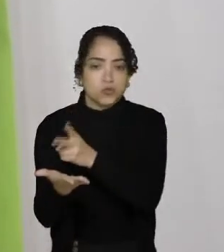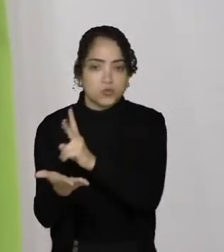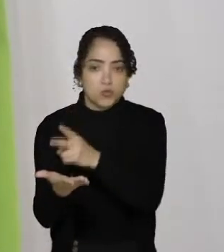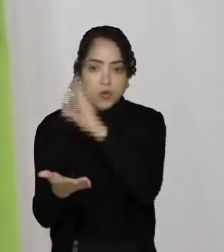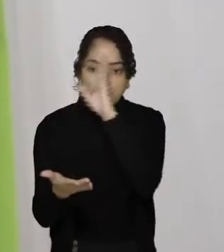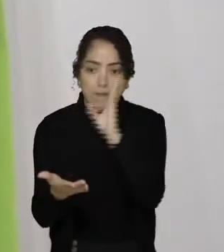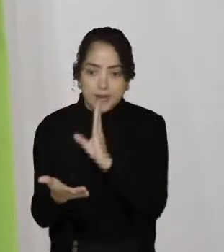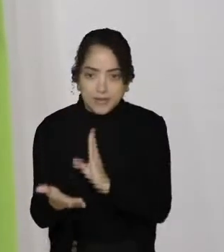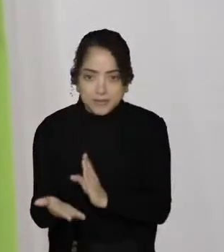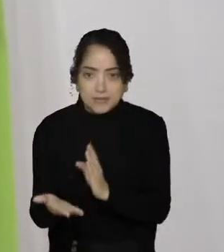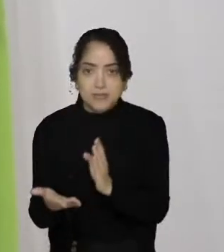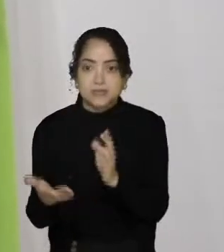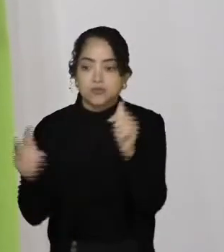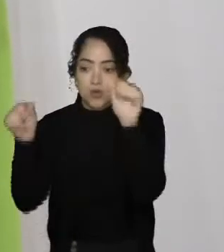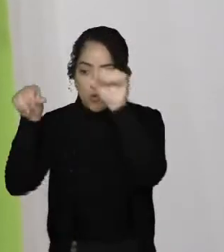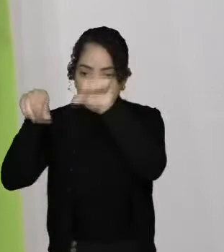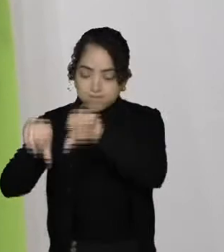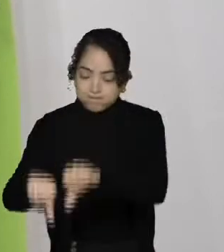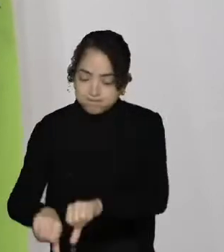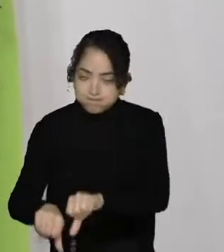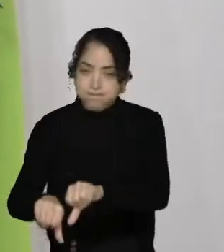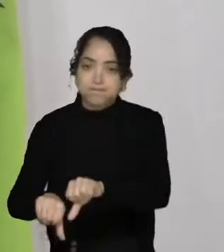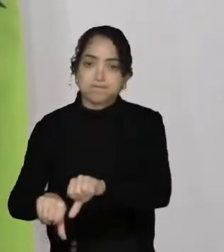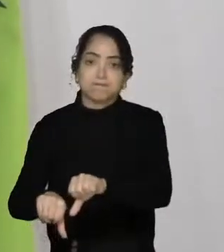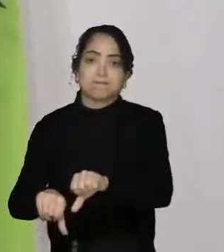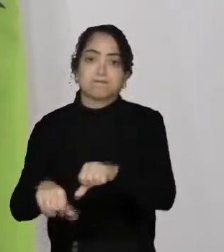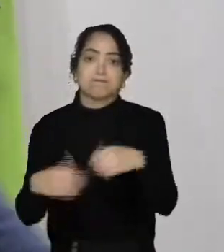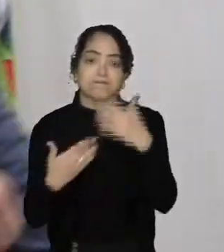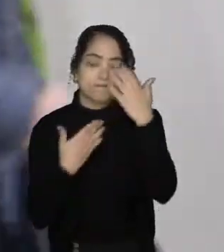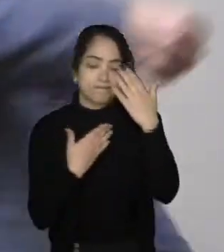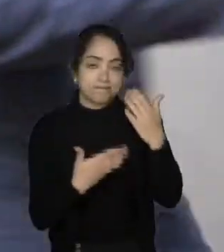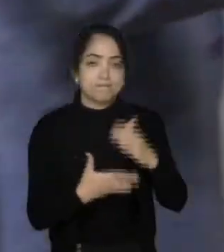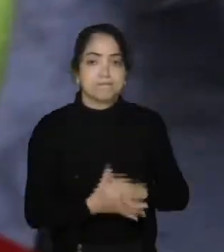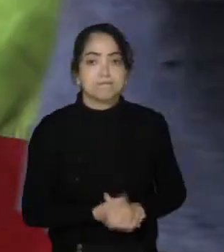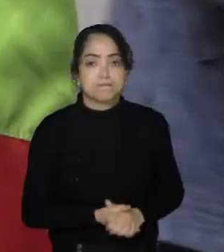de novo nas traças da corrupção. Obrigado, presidente.